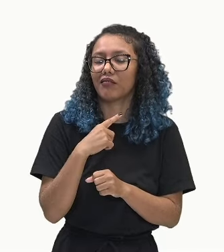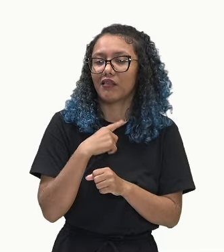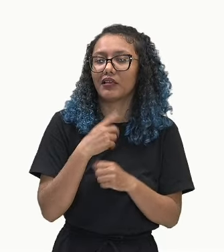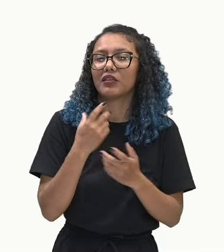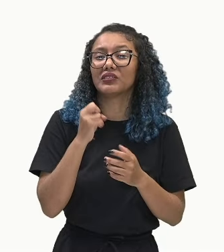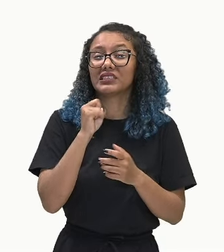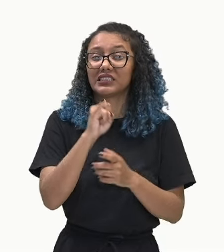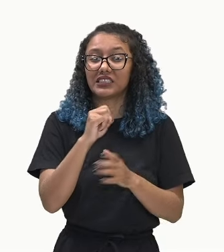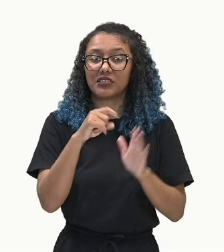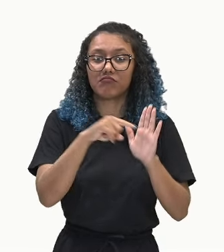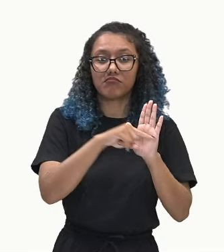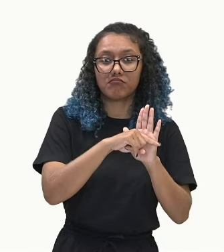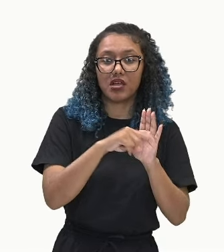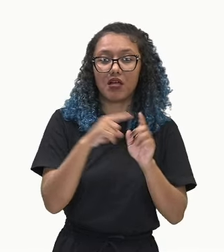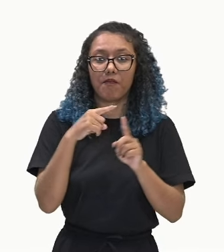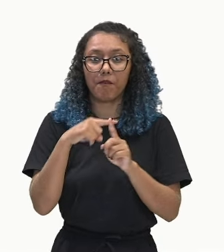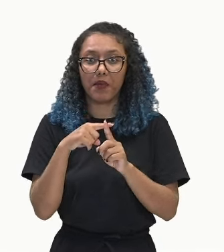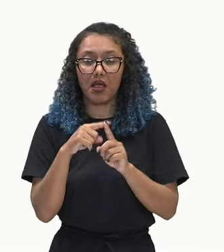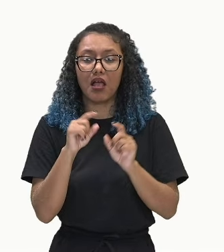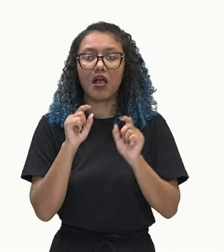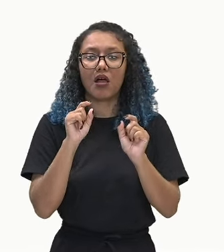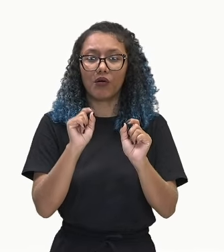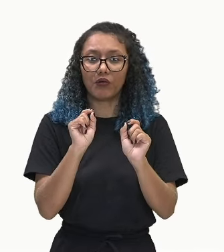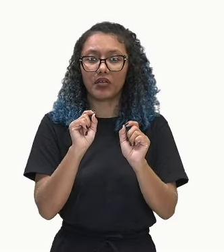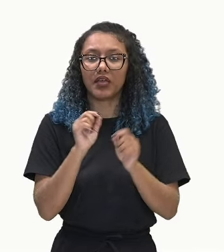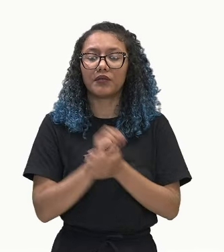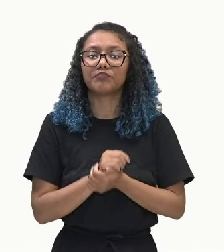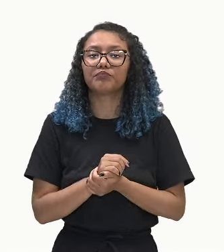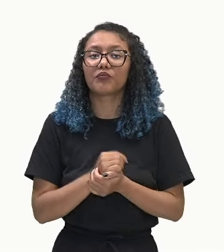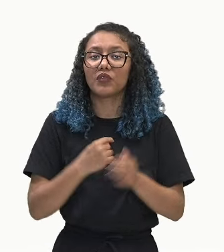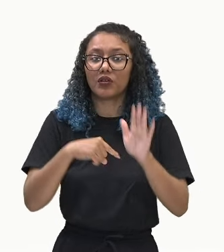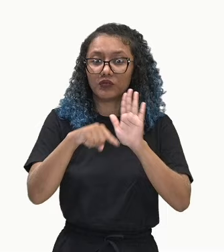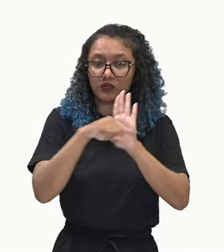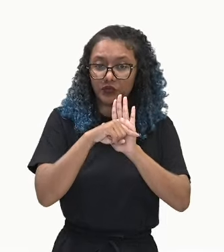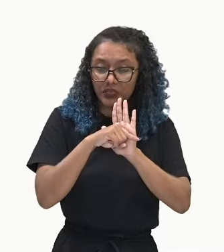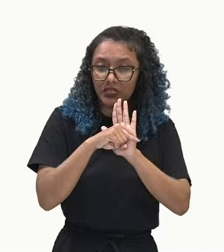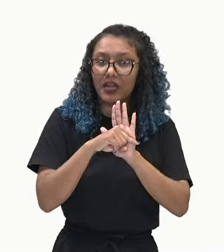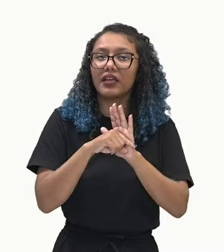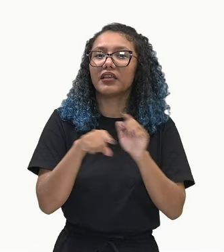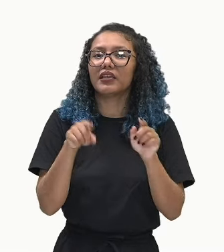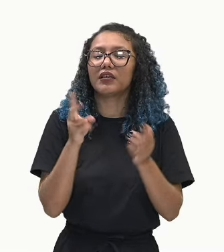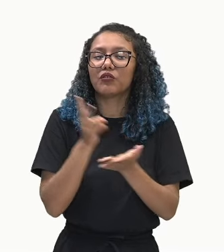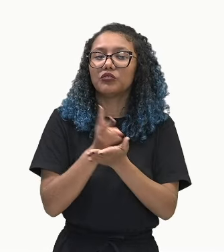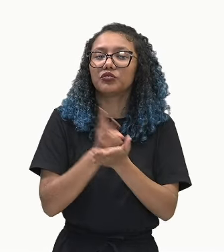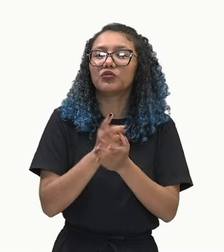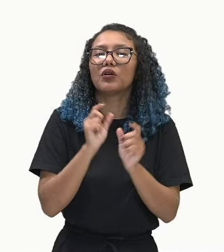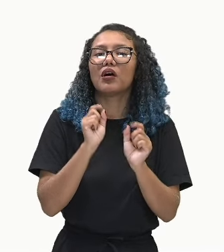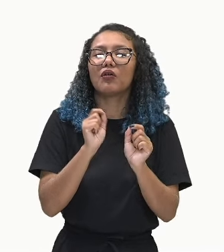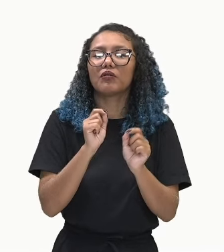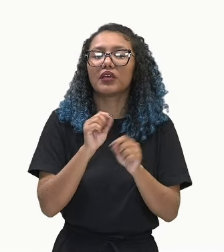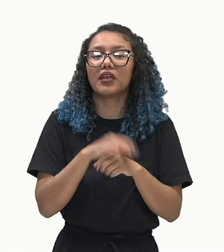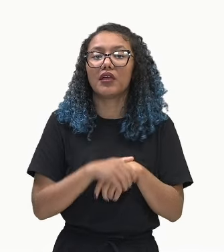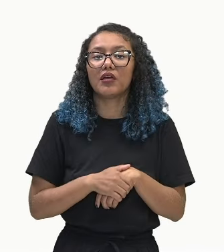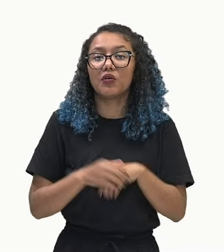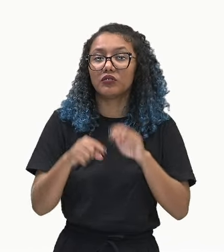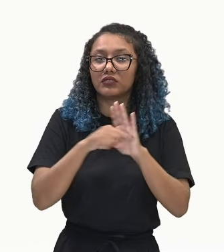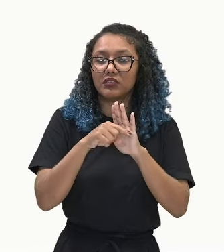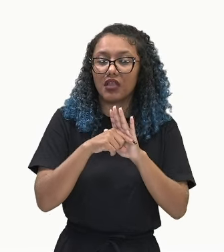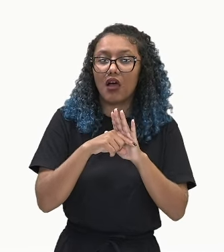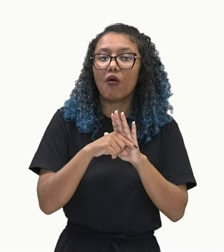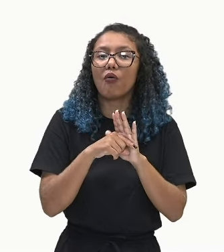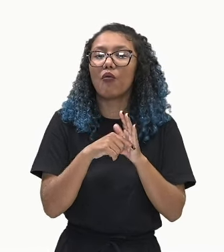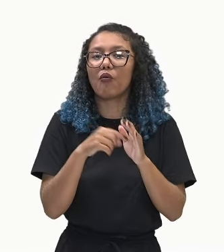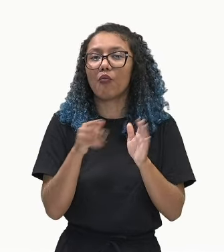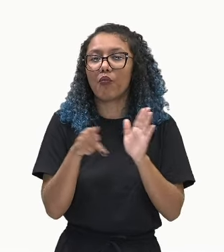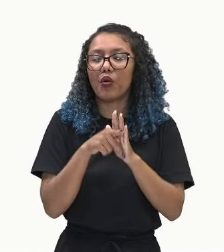sinais diferentes, a gente subtrai e mantém o sinal do maior. O sinal do maior é negativo. Então, a gente já sabe que vamos ter um resultado